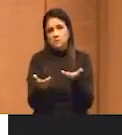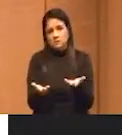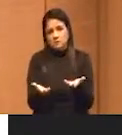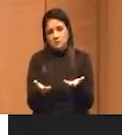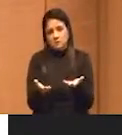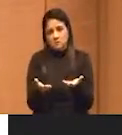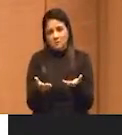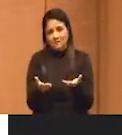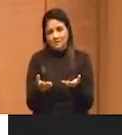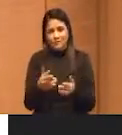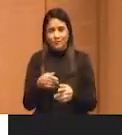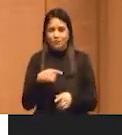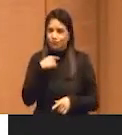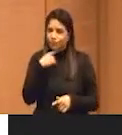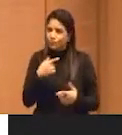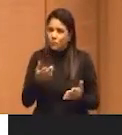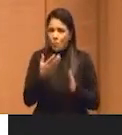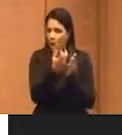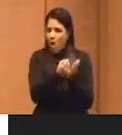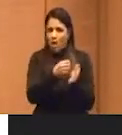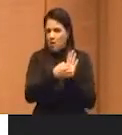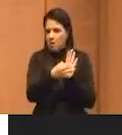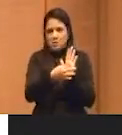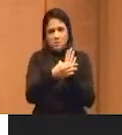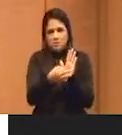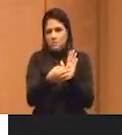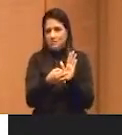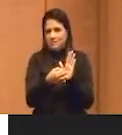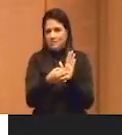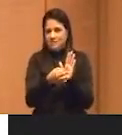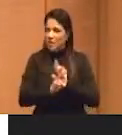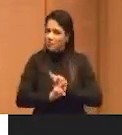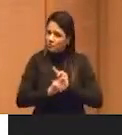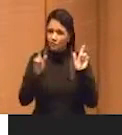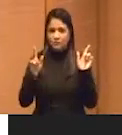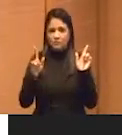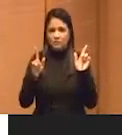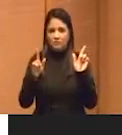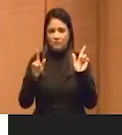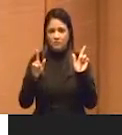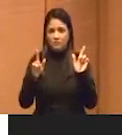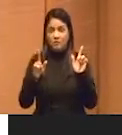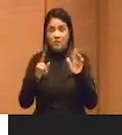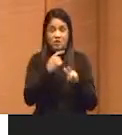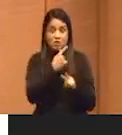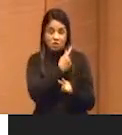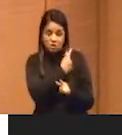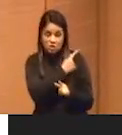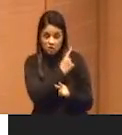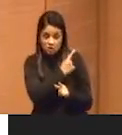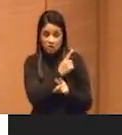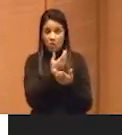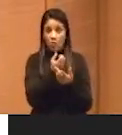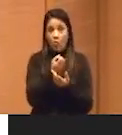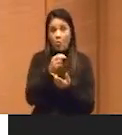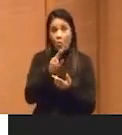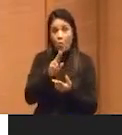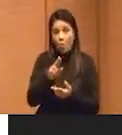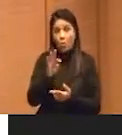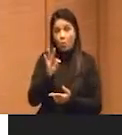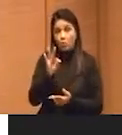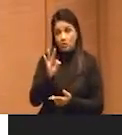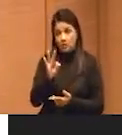não me digam que não é acriticamente, porque todos que estão ali ou na gestão ou na gestão de TI